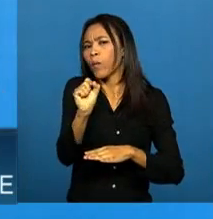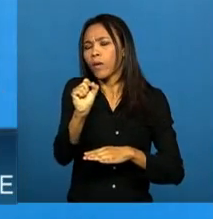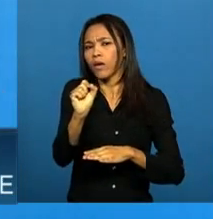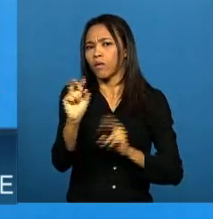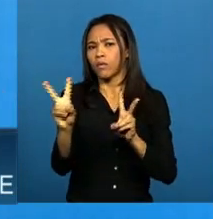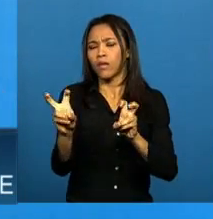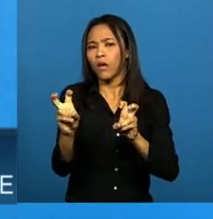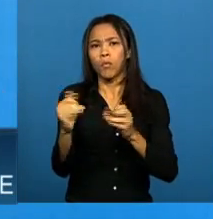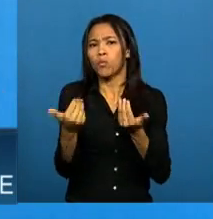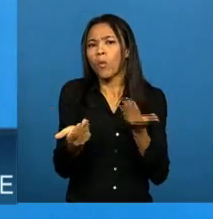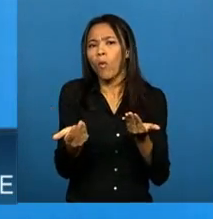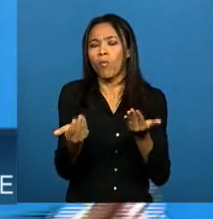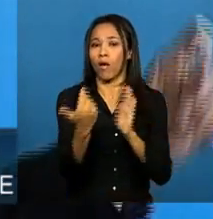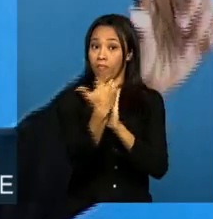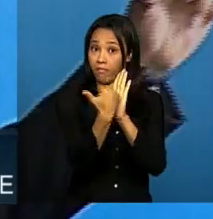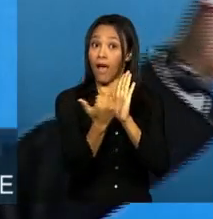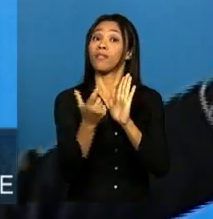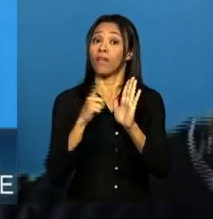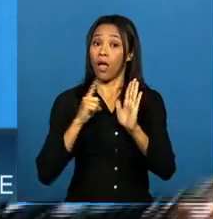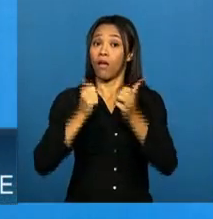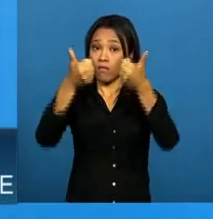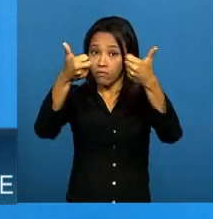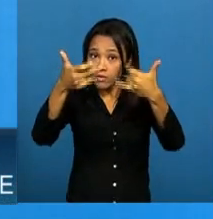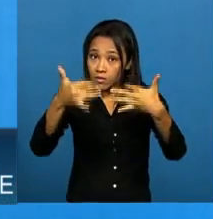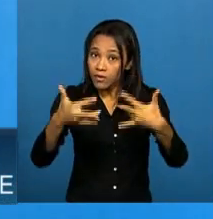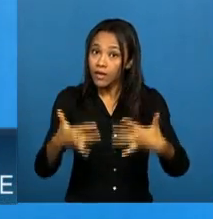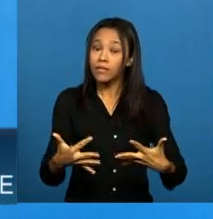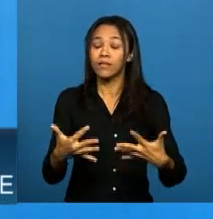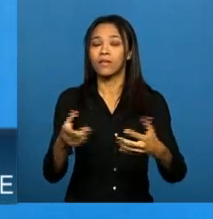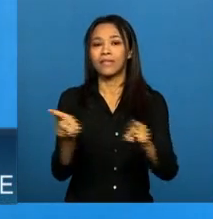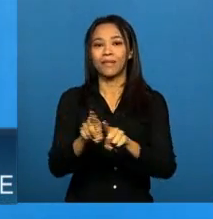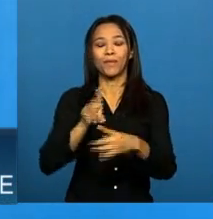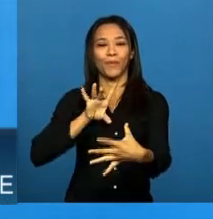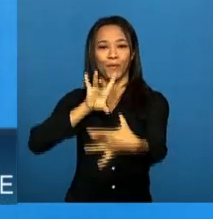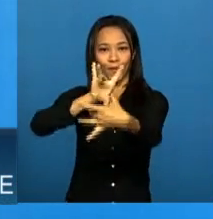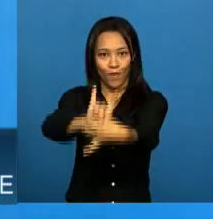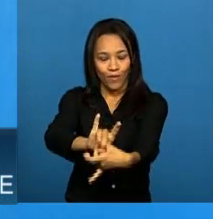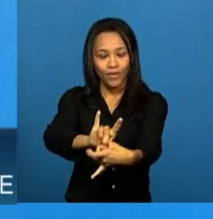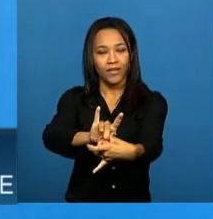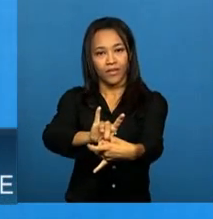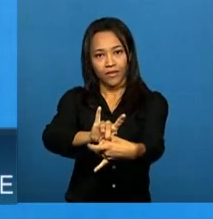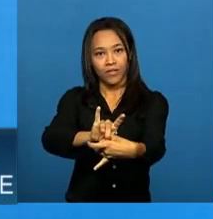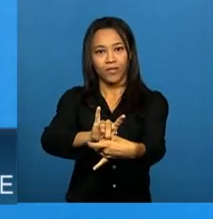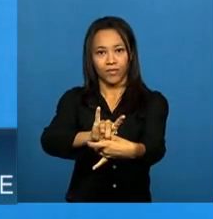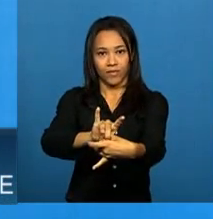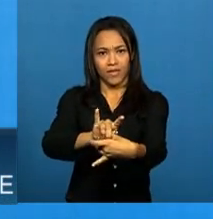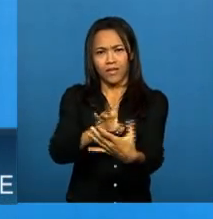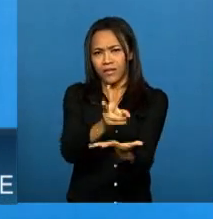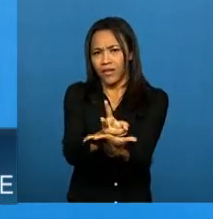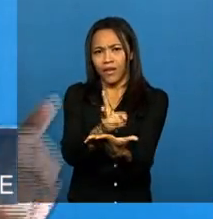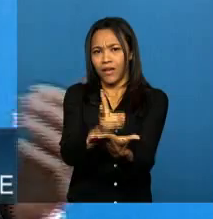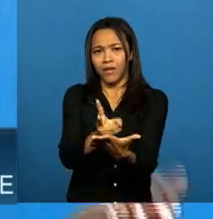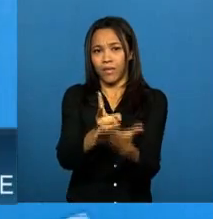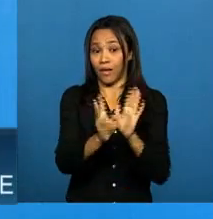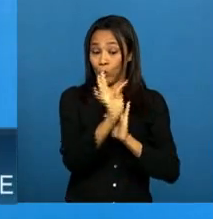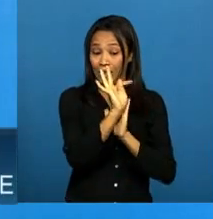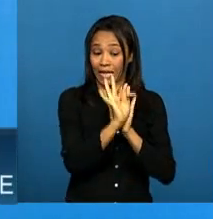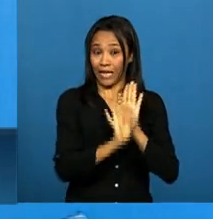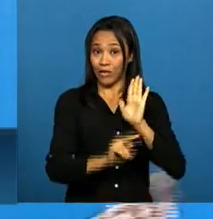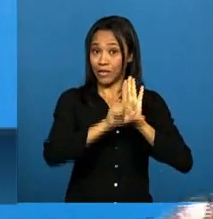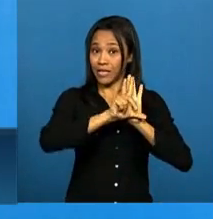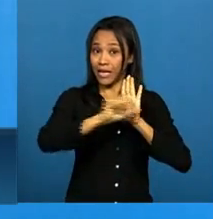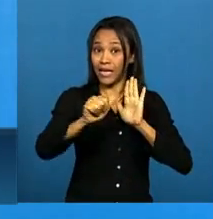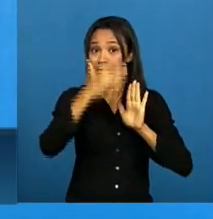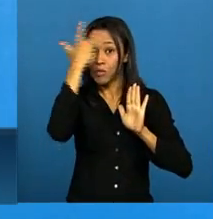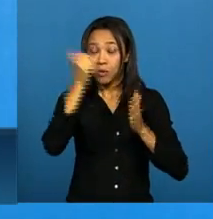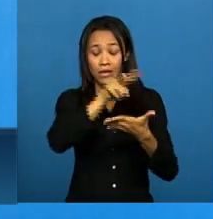sobre aquele tema e uma breve explicação de contexto, afinal, nem sempre os textos legais aproximam a